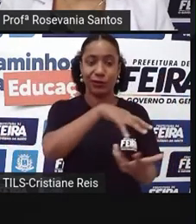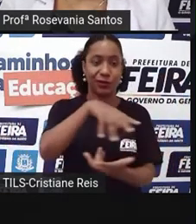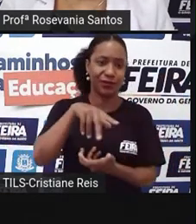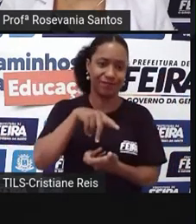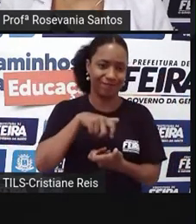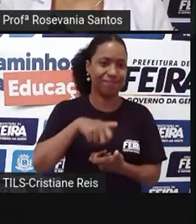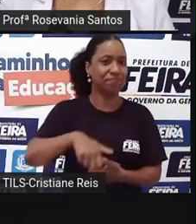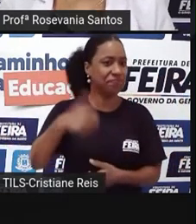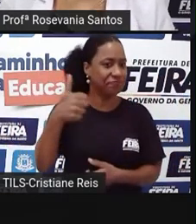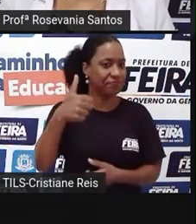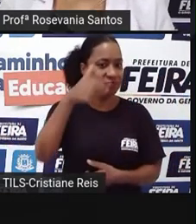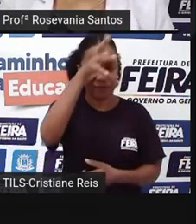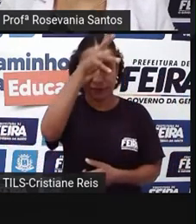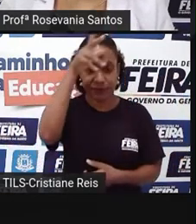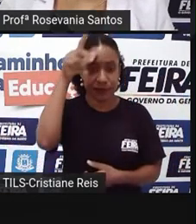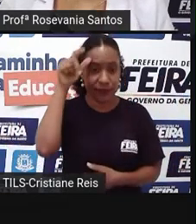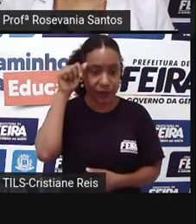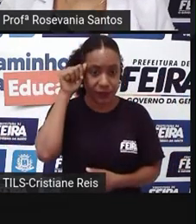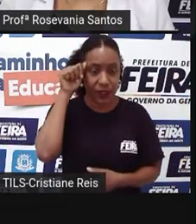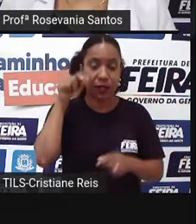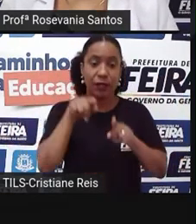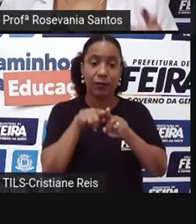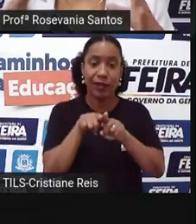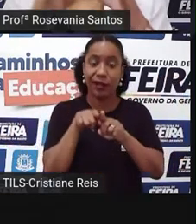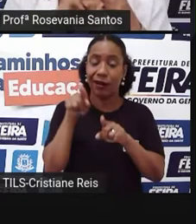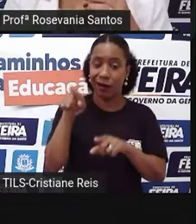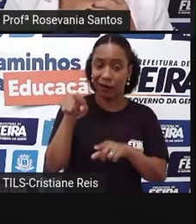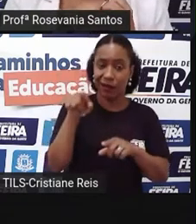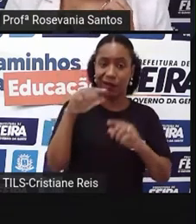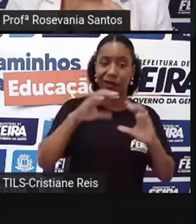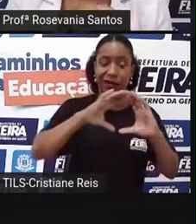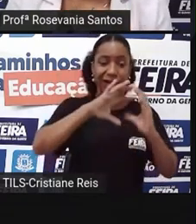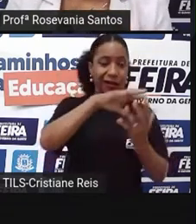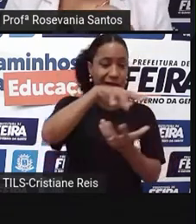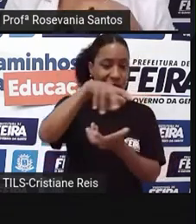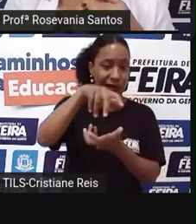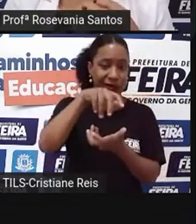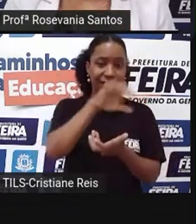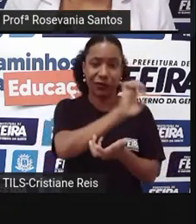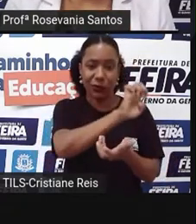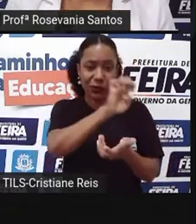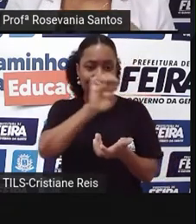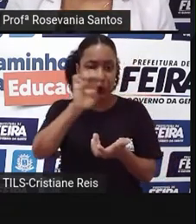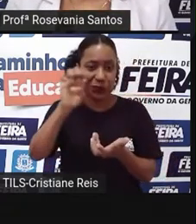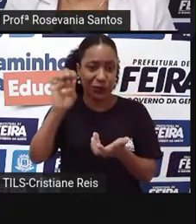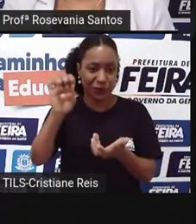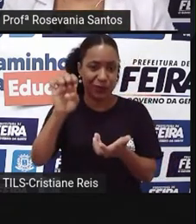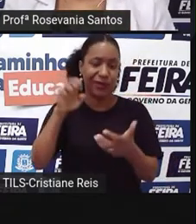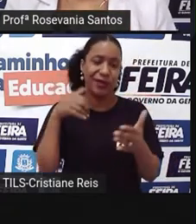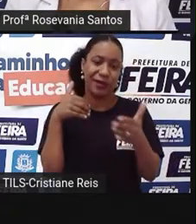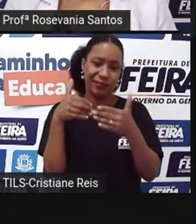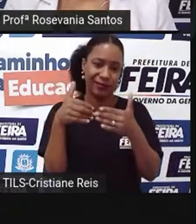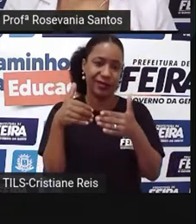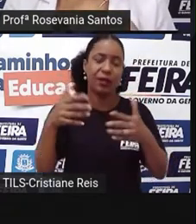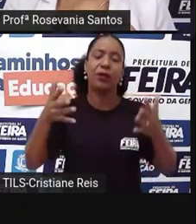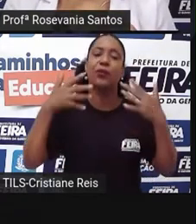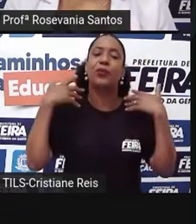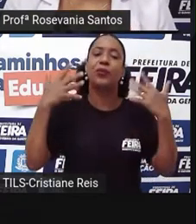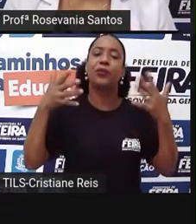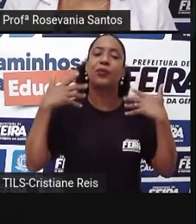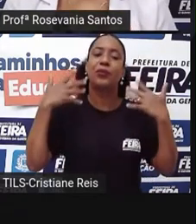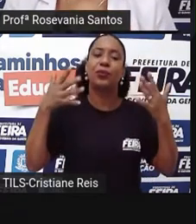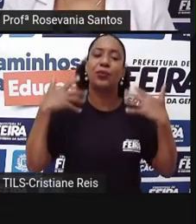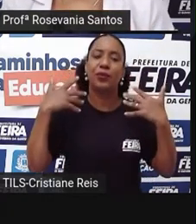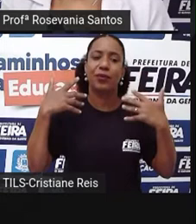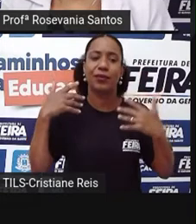porque eu estou na região do Equador. Então, eu tenho as duas características principais para a formação da floresta. Eu